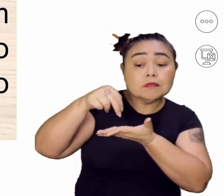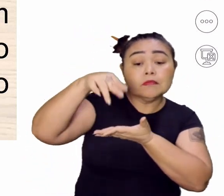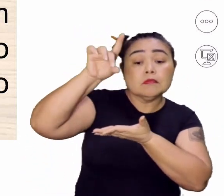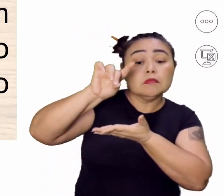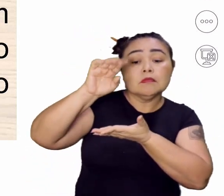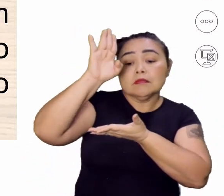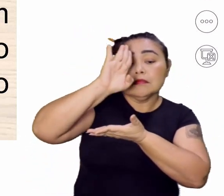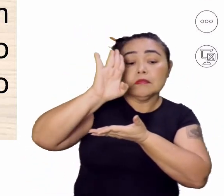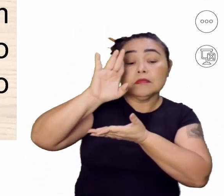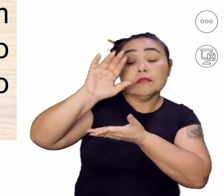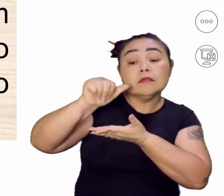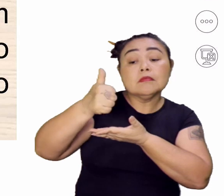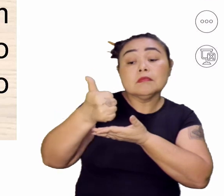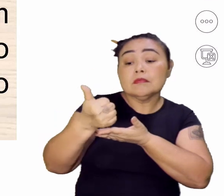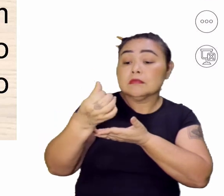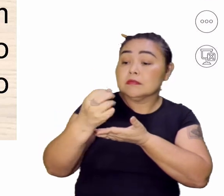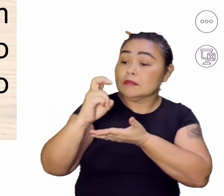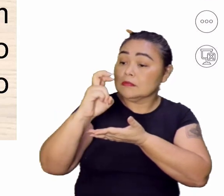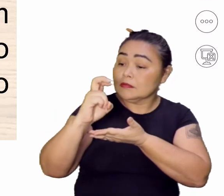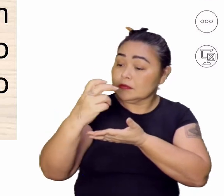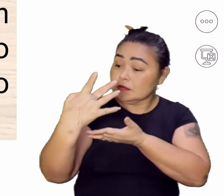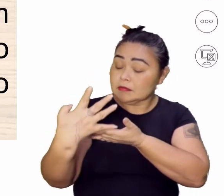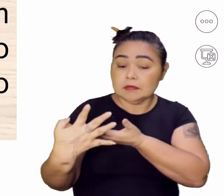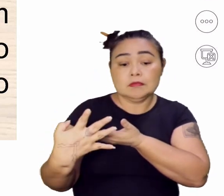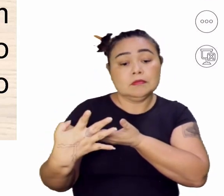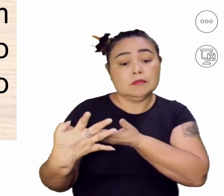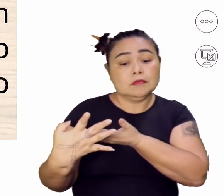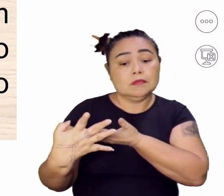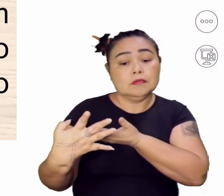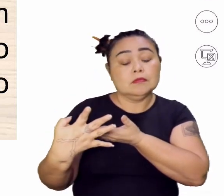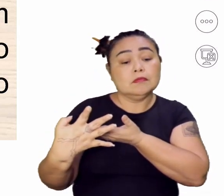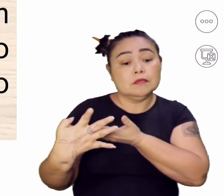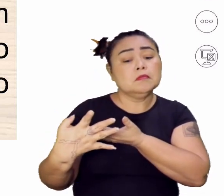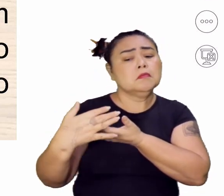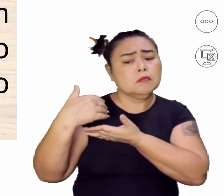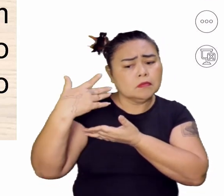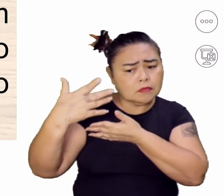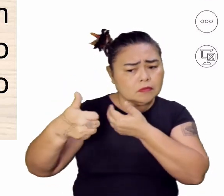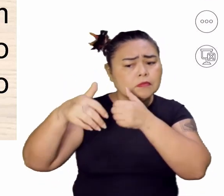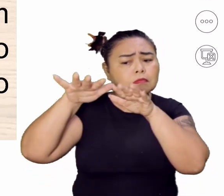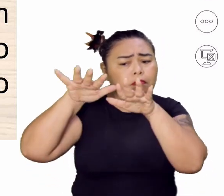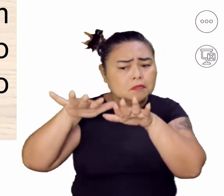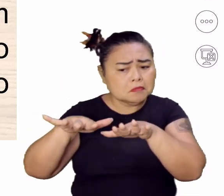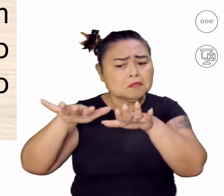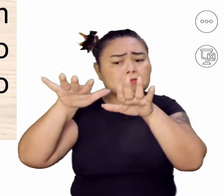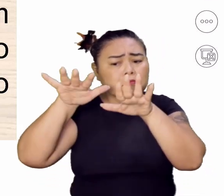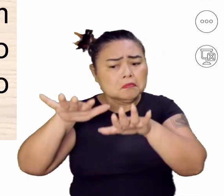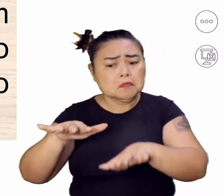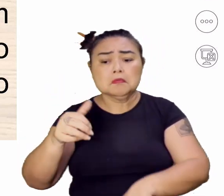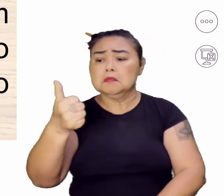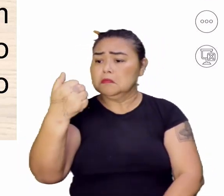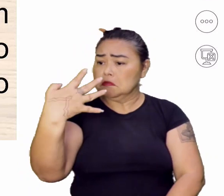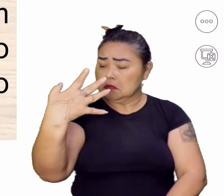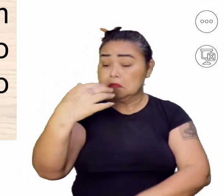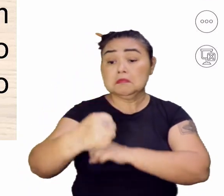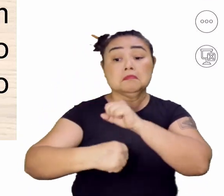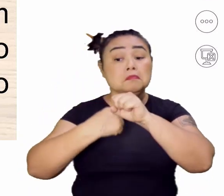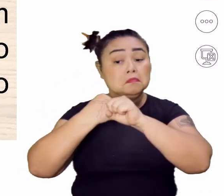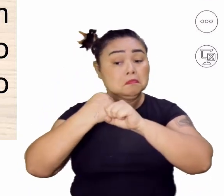brasileiro em 1654. Ainda vai ficar aí mais 14 anos